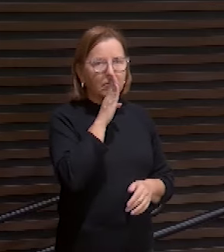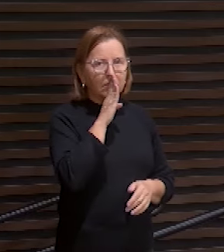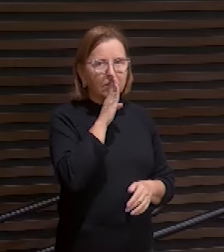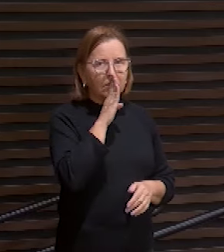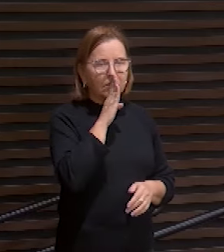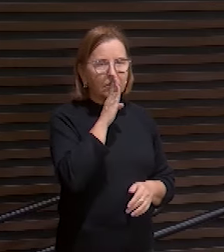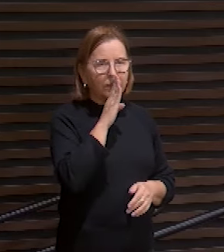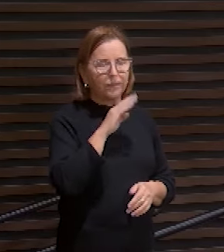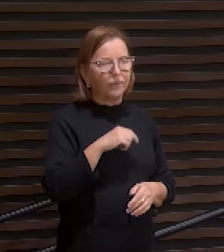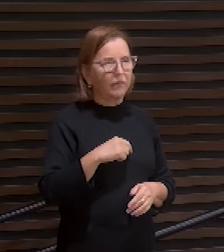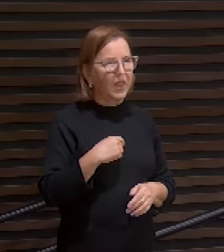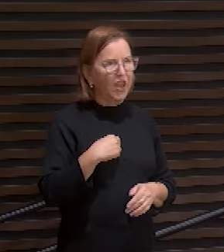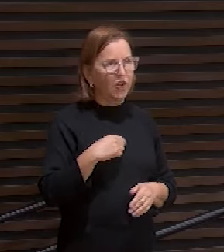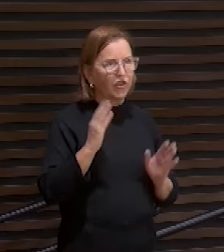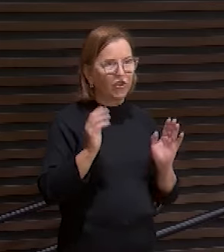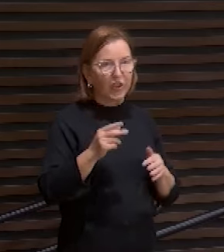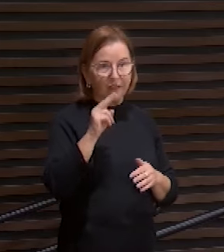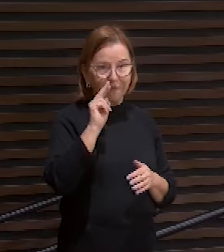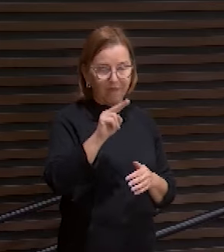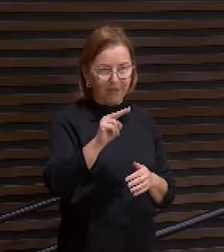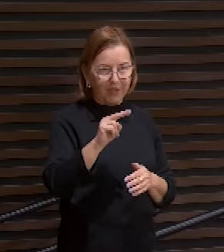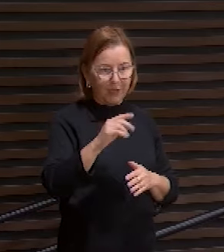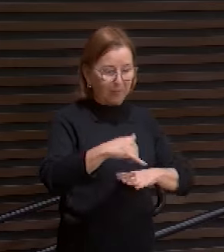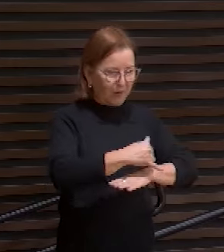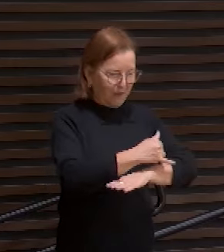eu já vi uma ovelha sendo tosquiada